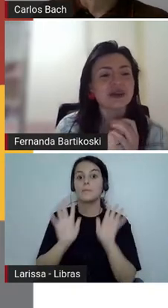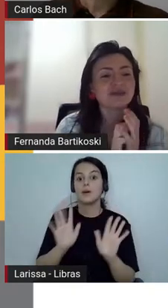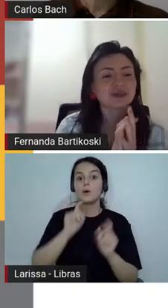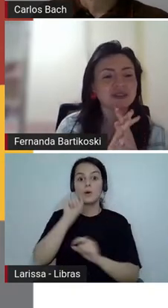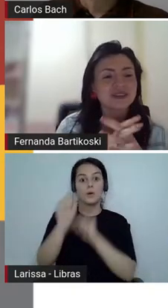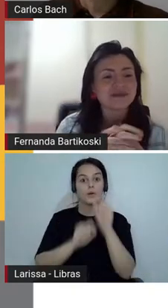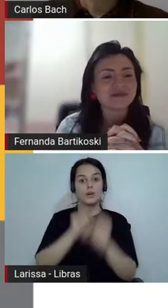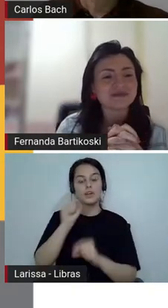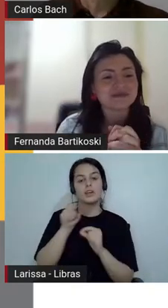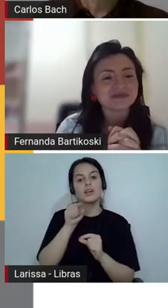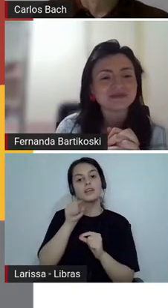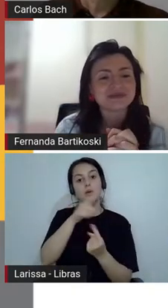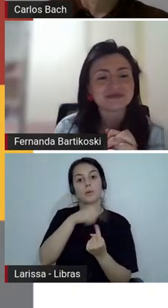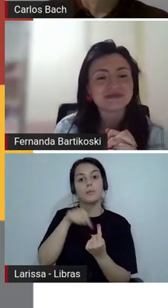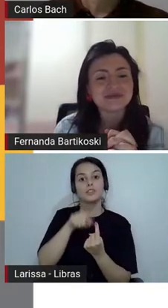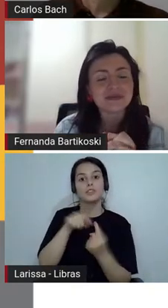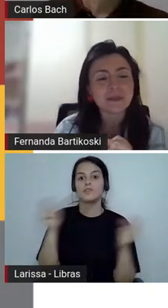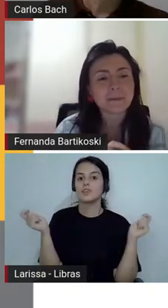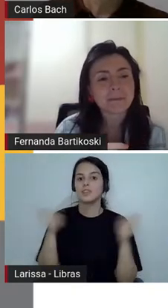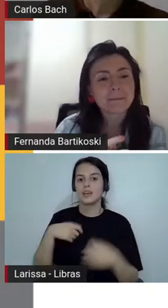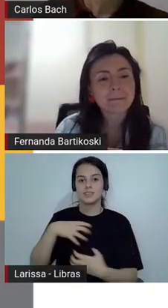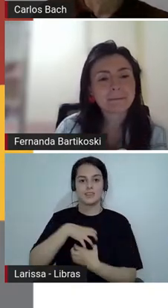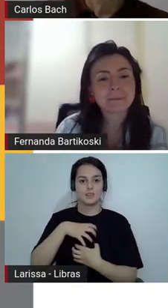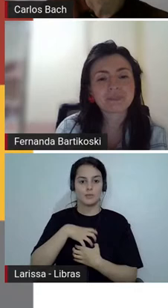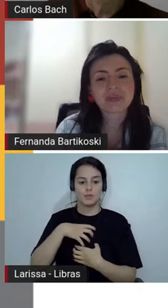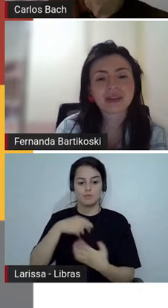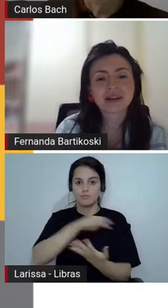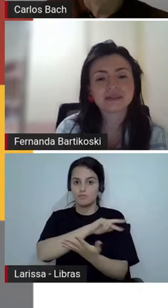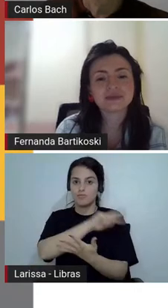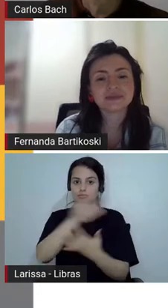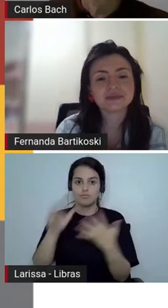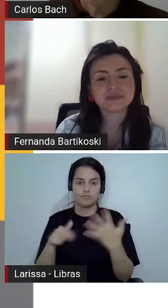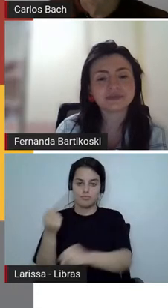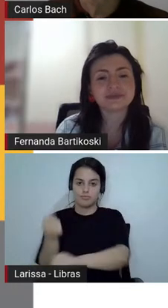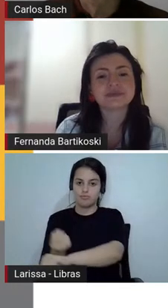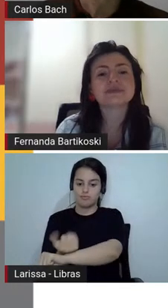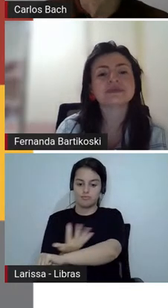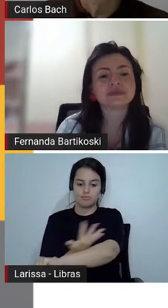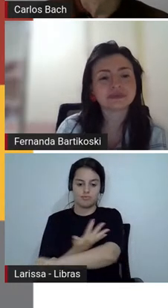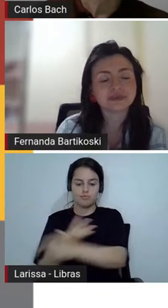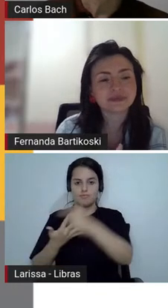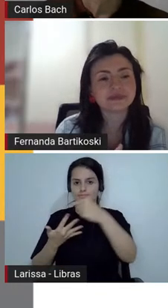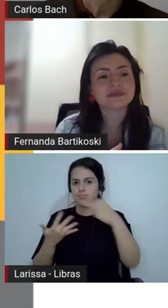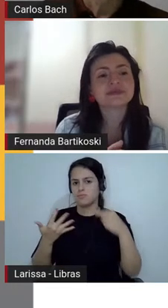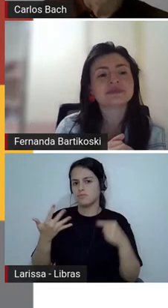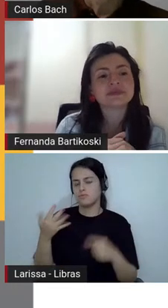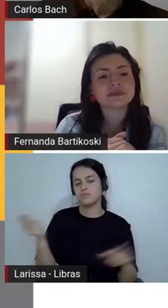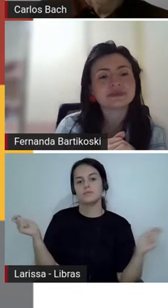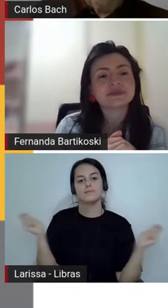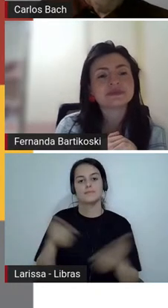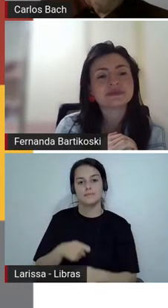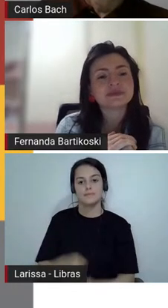sentimentos. Isso, a gente continua ali nos slides.